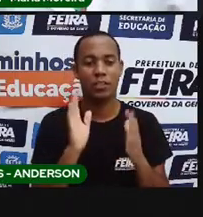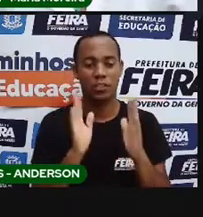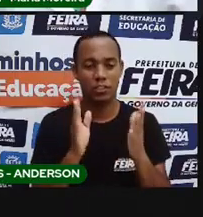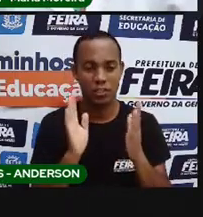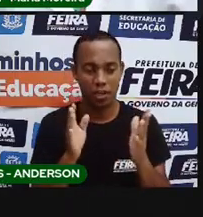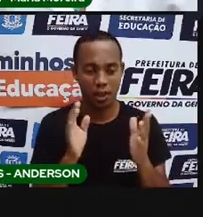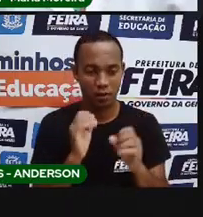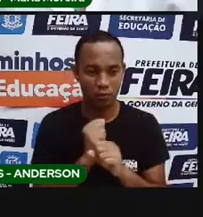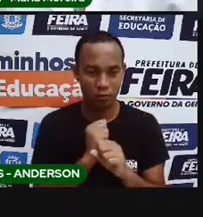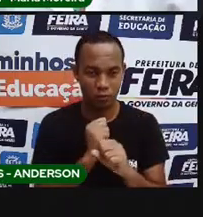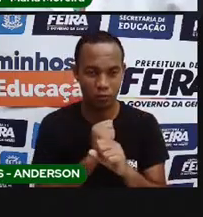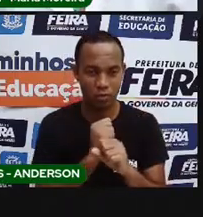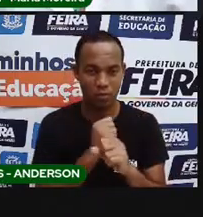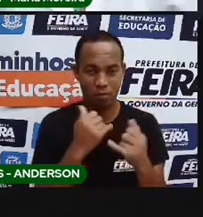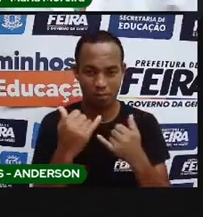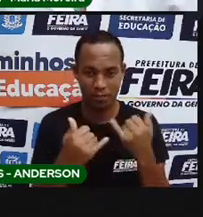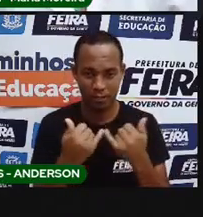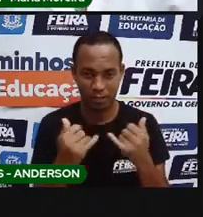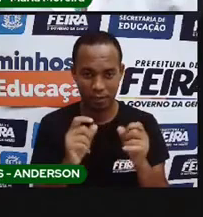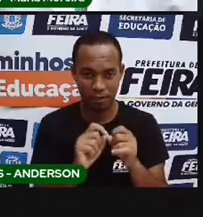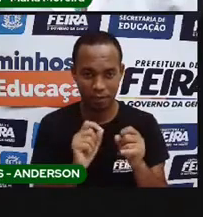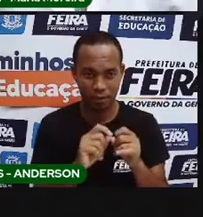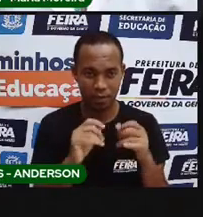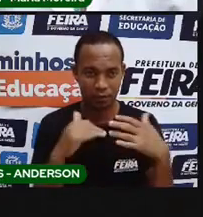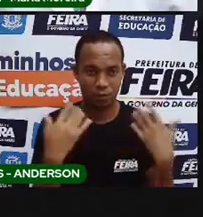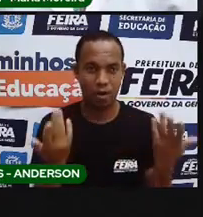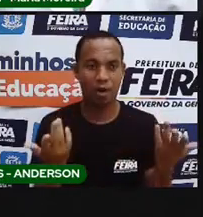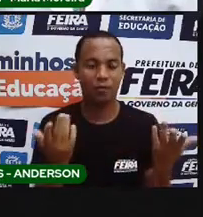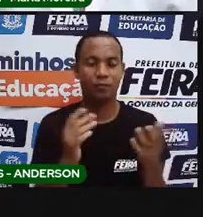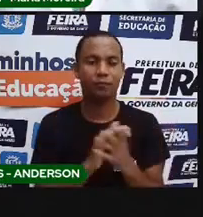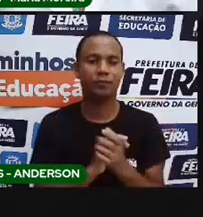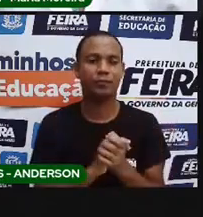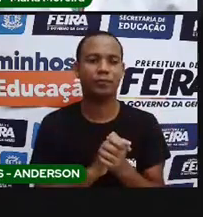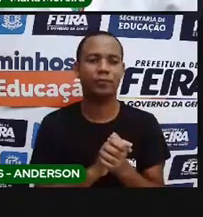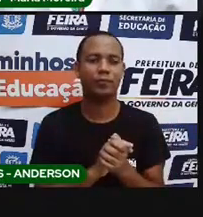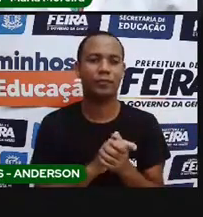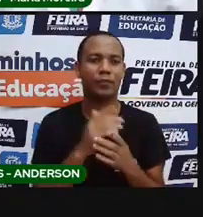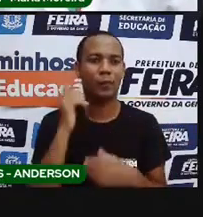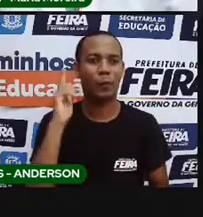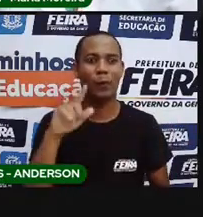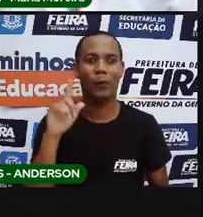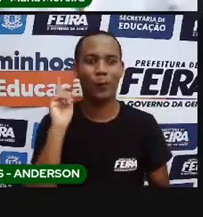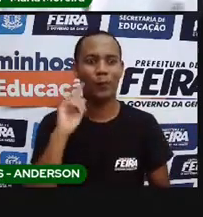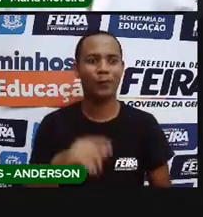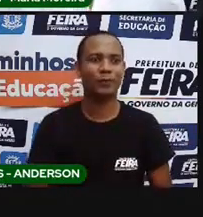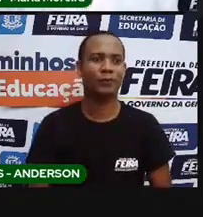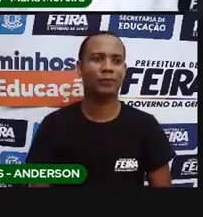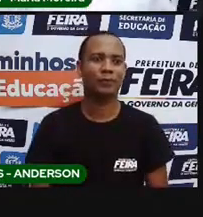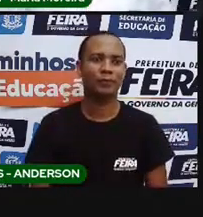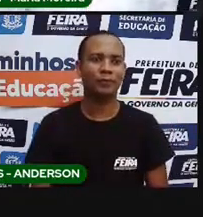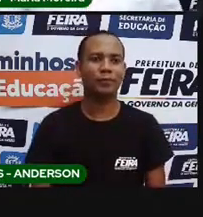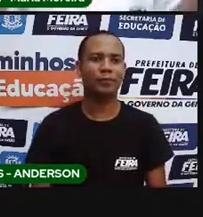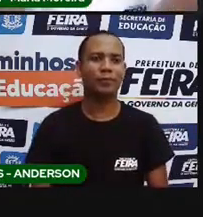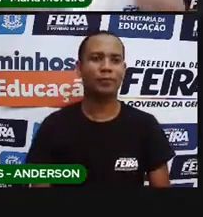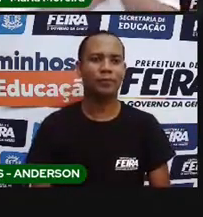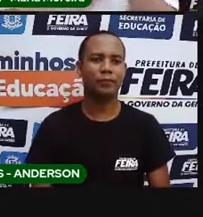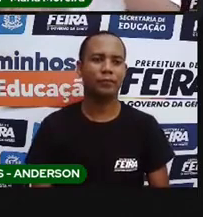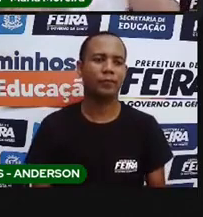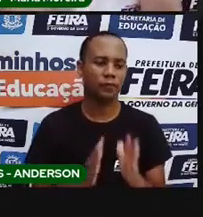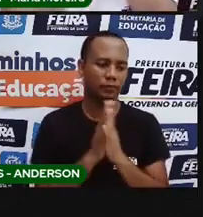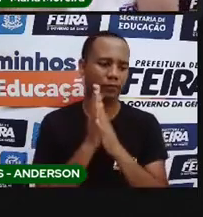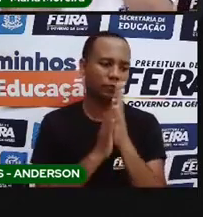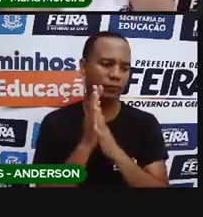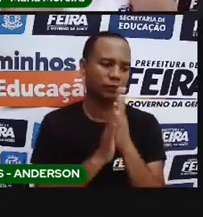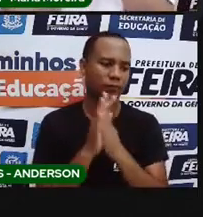construíram algum brinquedo? Eu suspeito que algum dia desse evento a vai construir um brinquedinho, viu? Então, vamos lá. Lavem